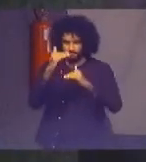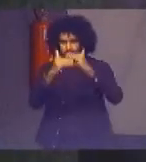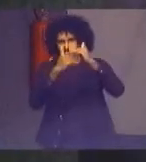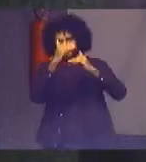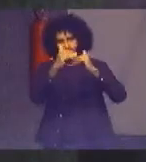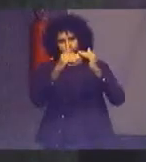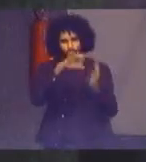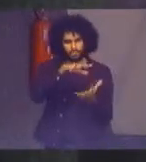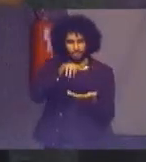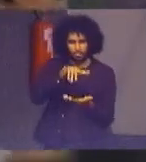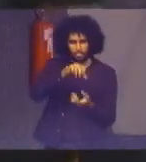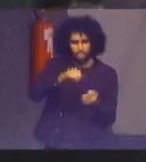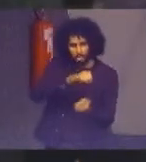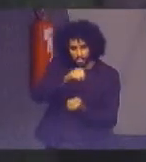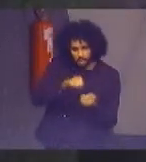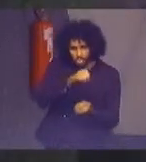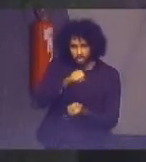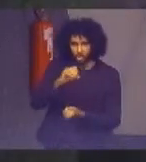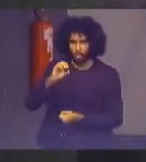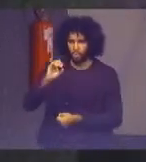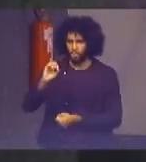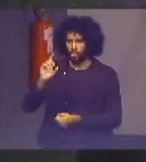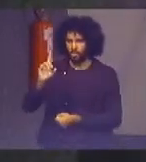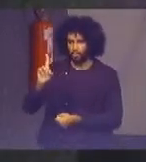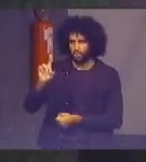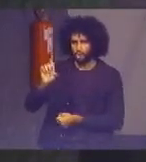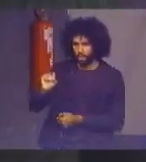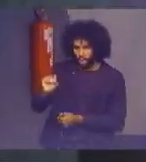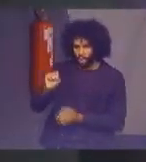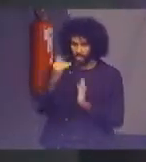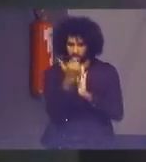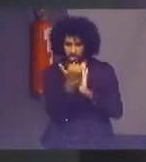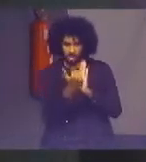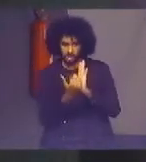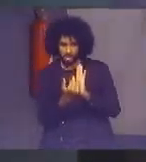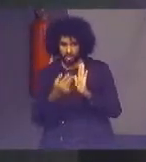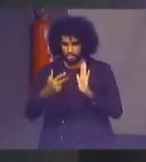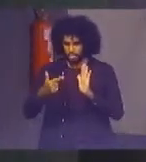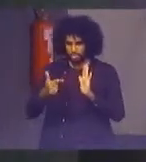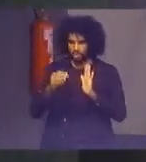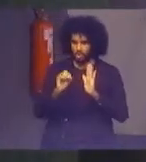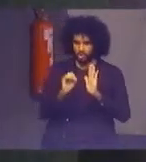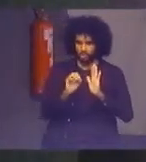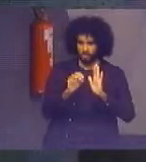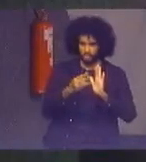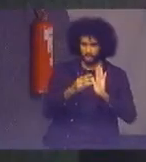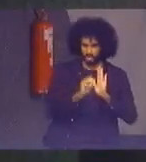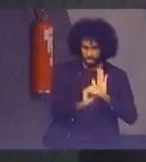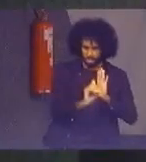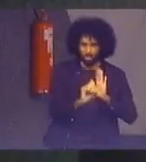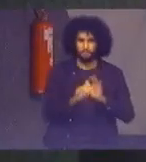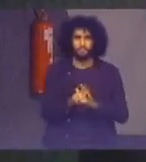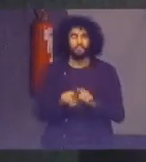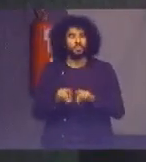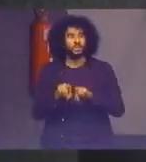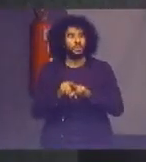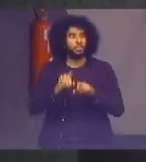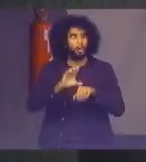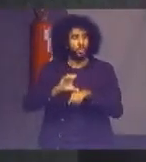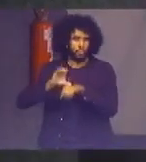sustentável ODS Agenda 2030 das Nações Unidas. e o Conselho Nacional de Justiça